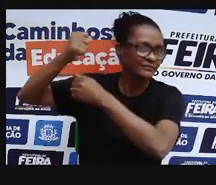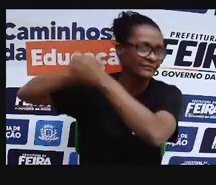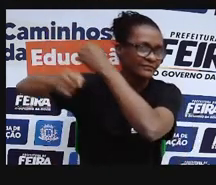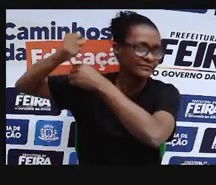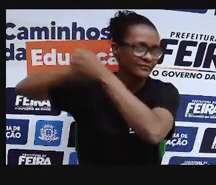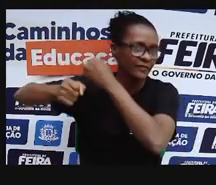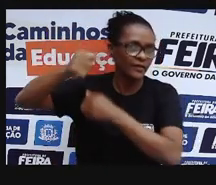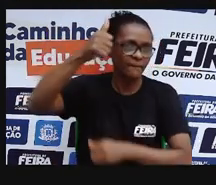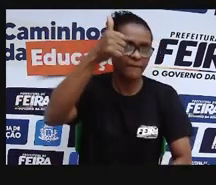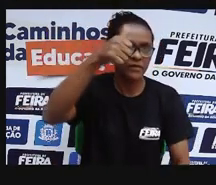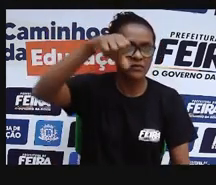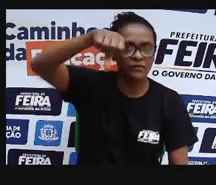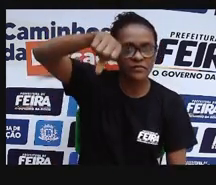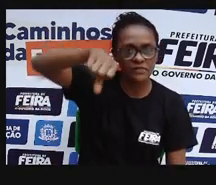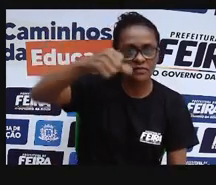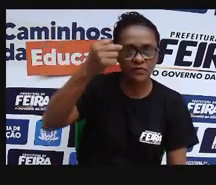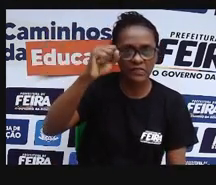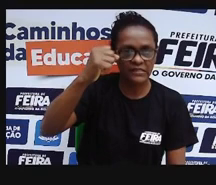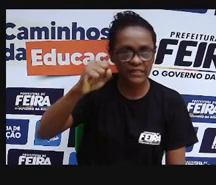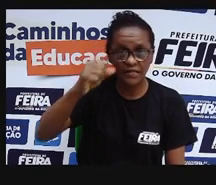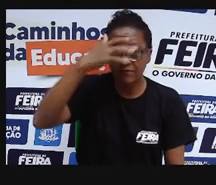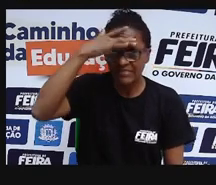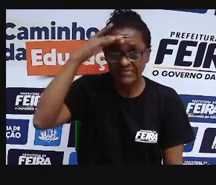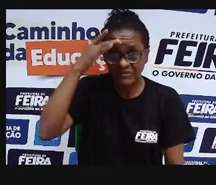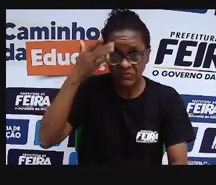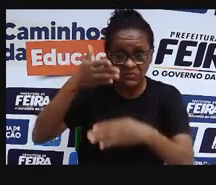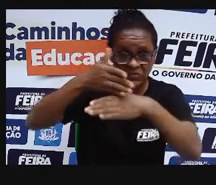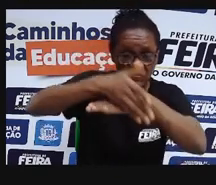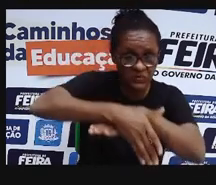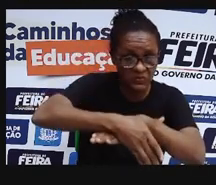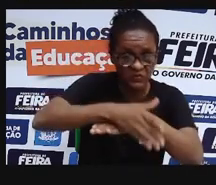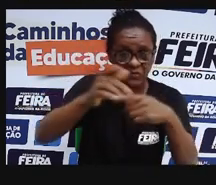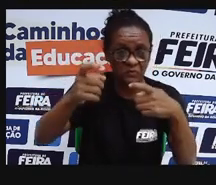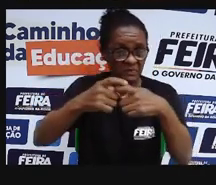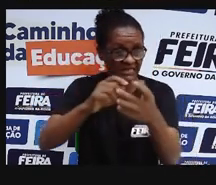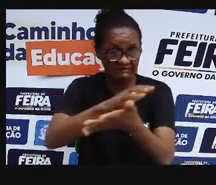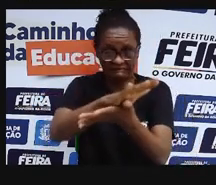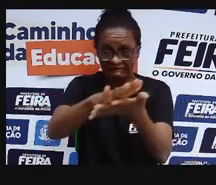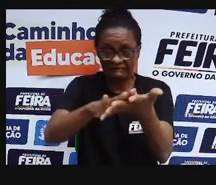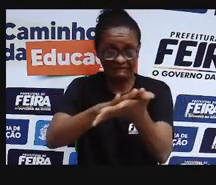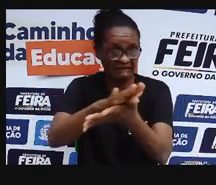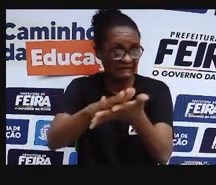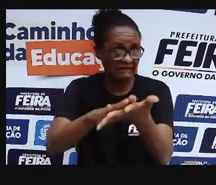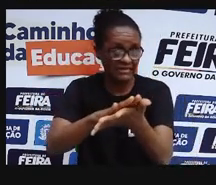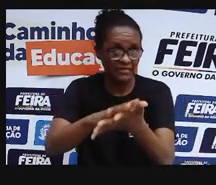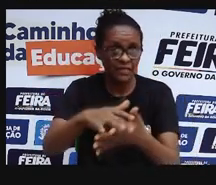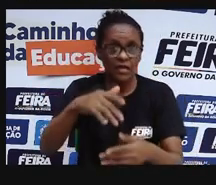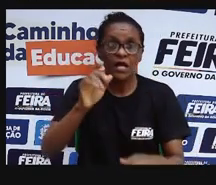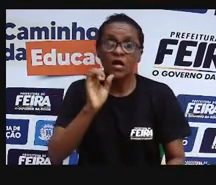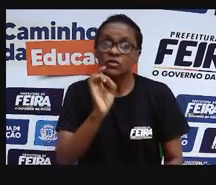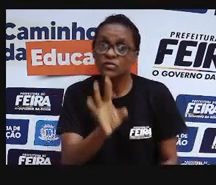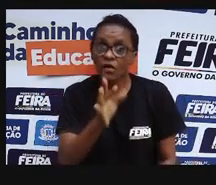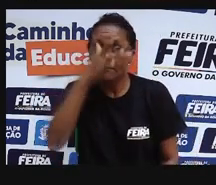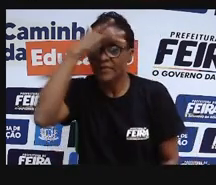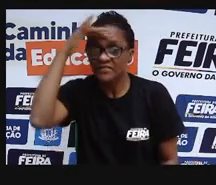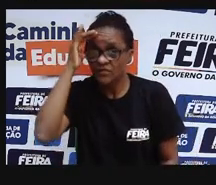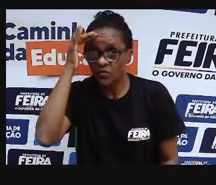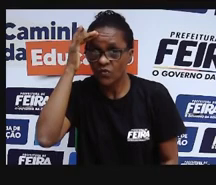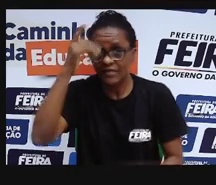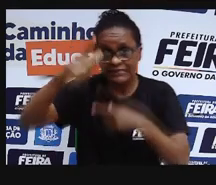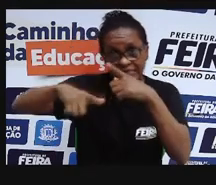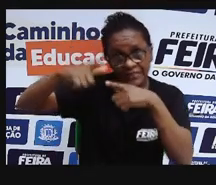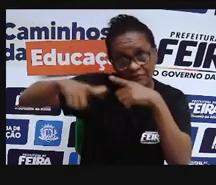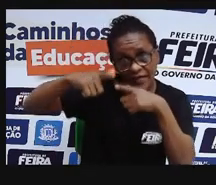não era todo mundo que tinha acesso ao hospital. Só as pessoas que tinham carteira assinada, né? Elas iam ter esse